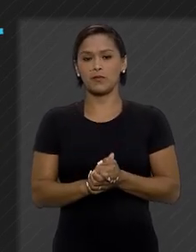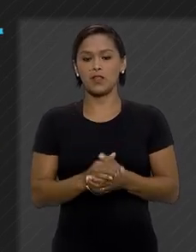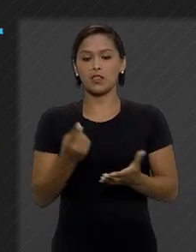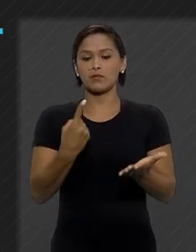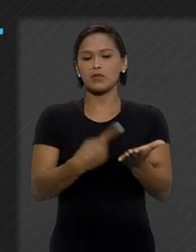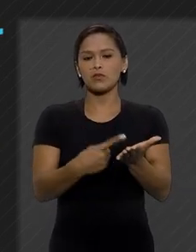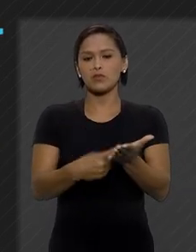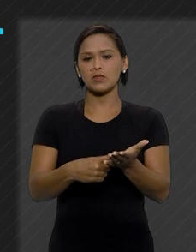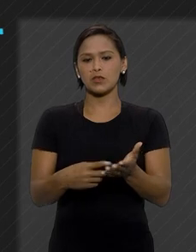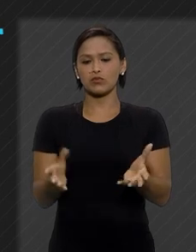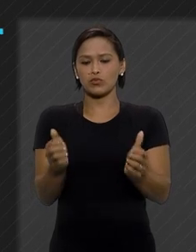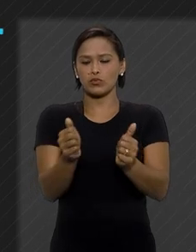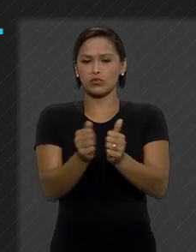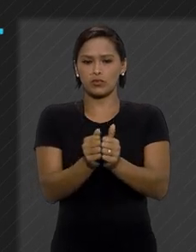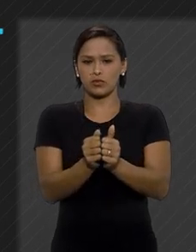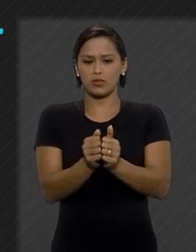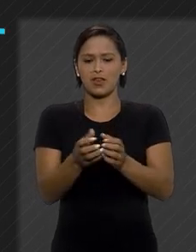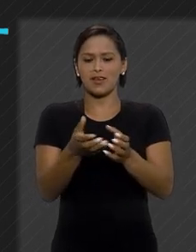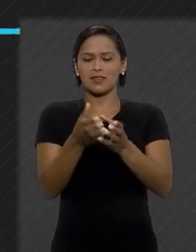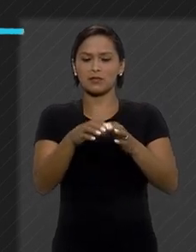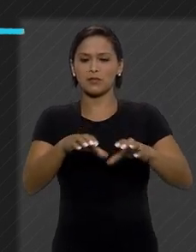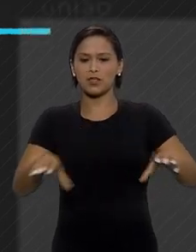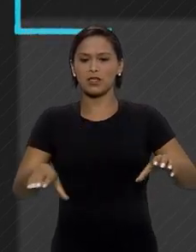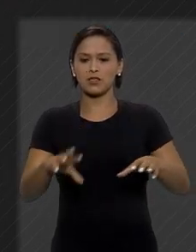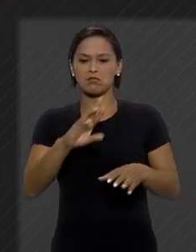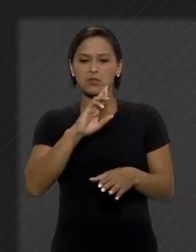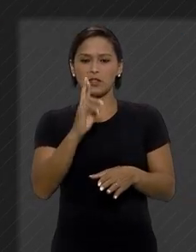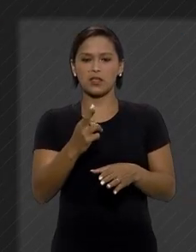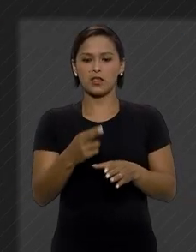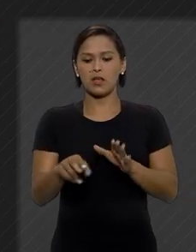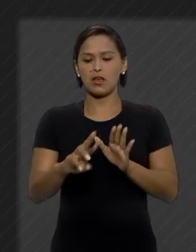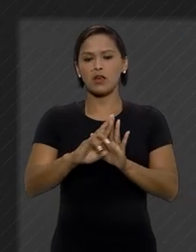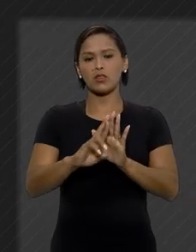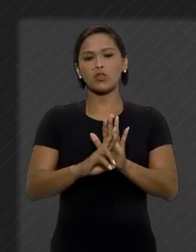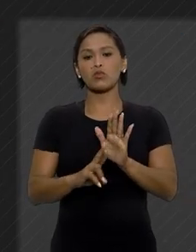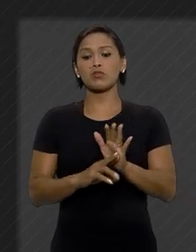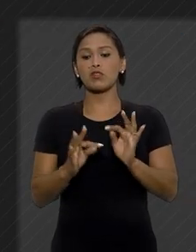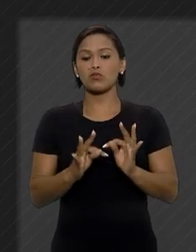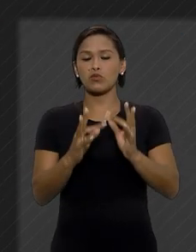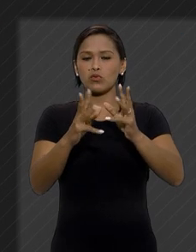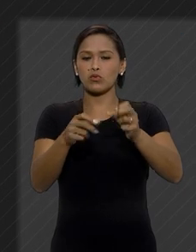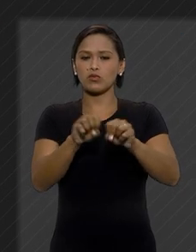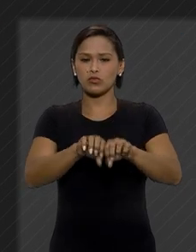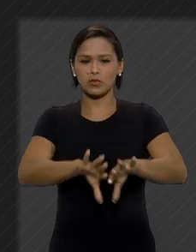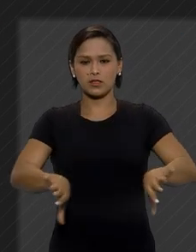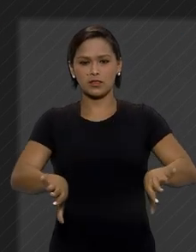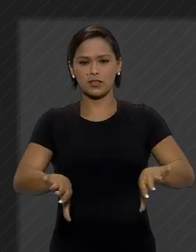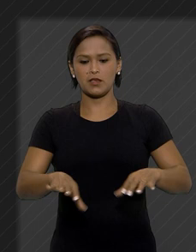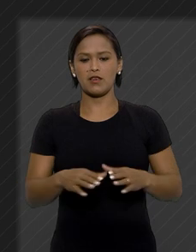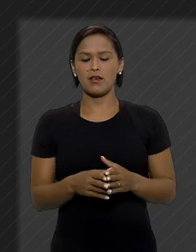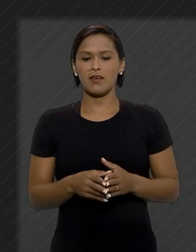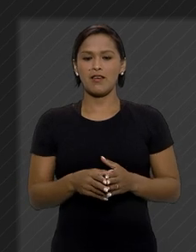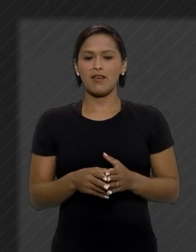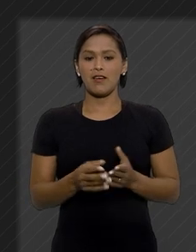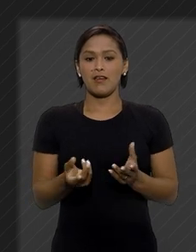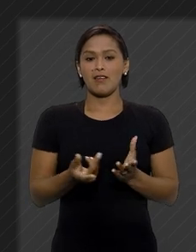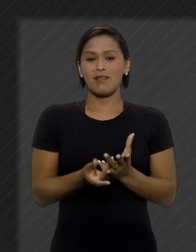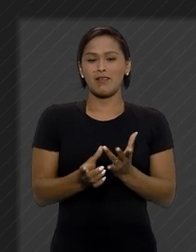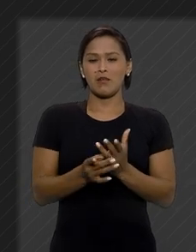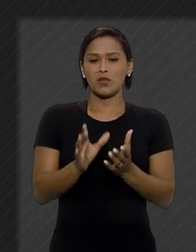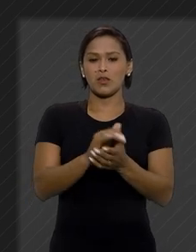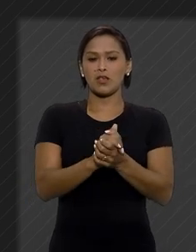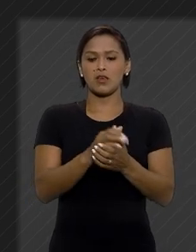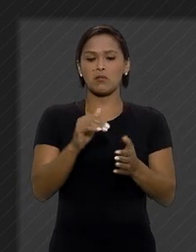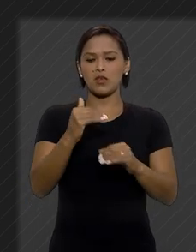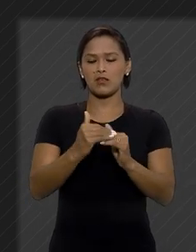constituído pelas duas partes juntas. A separação obrigatória segue os moldes da separação total de bens e é imposta para o